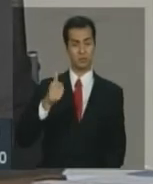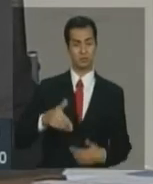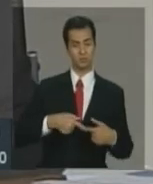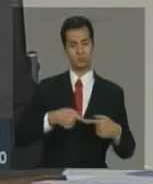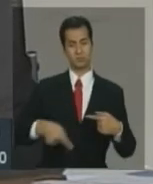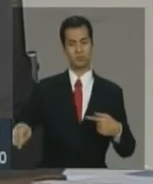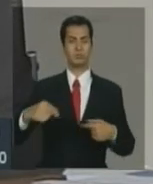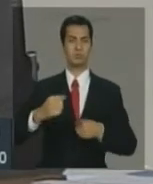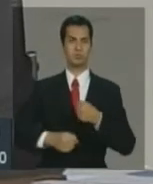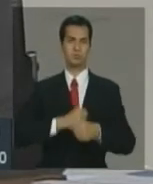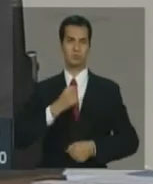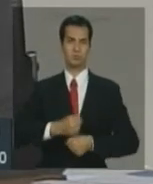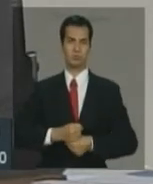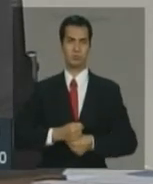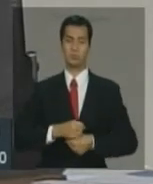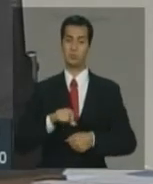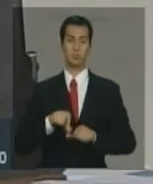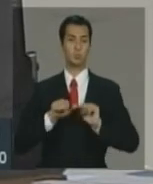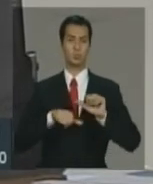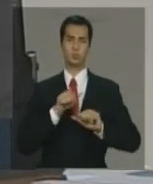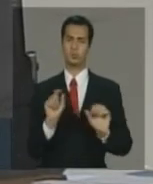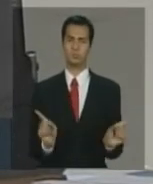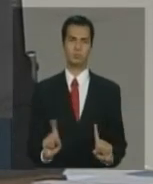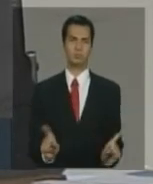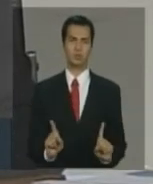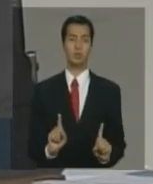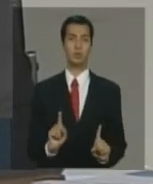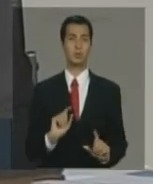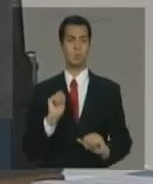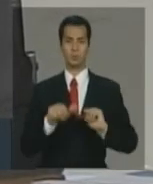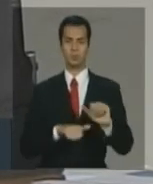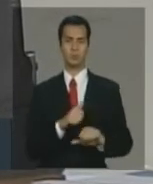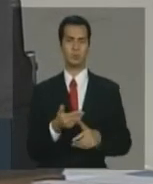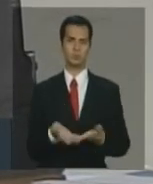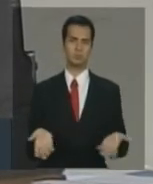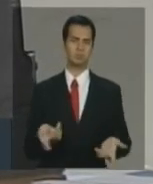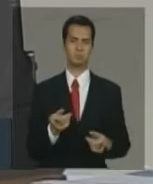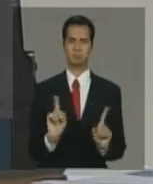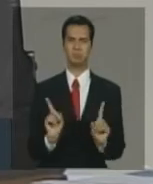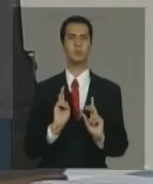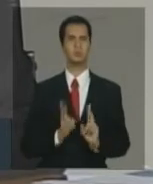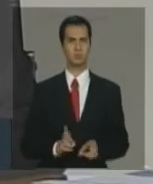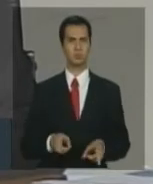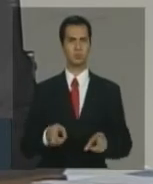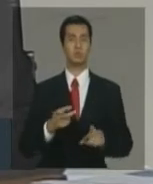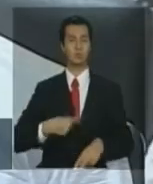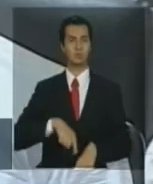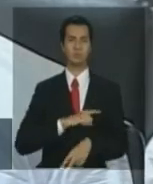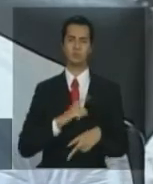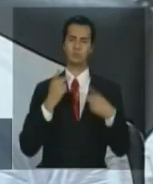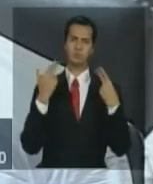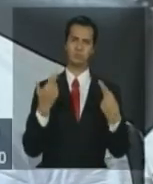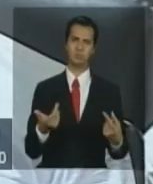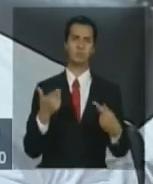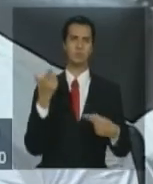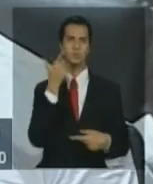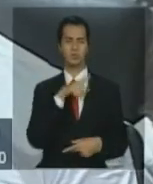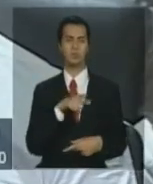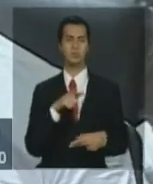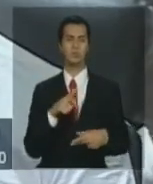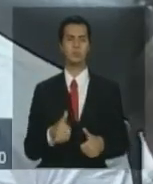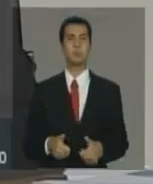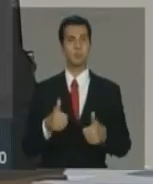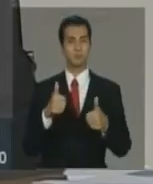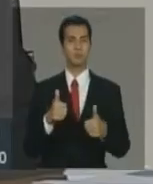Nós não temos nenhuma alteração nesse aspecto. E, portanto, continuamos tranquilos quanto ao cumprimento do primário. Especificamente,